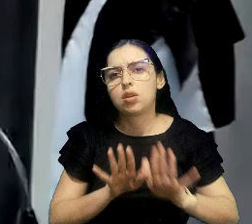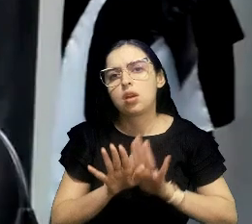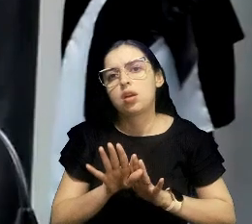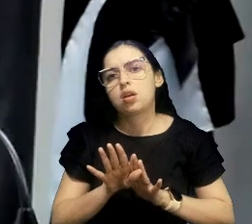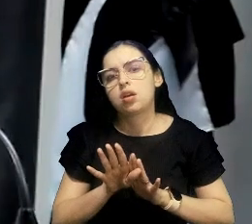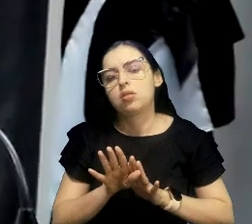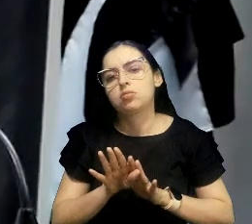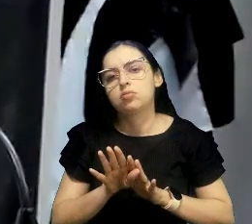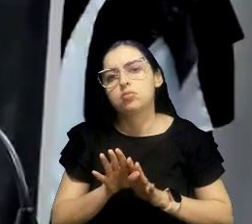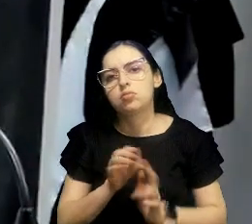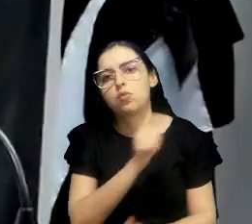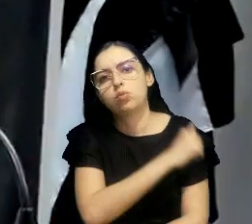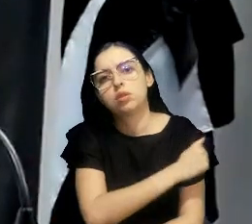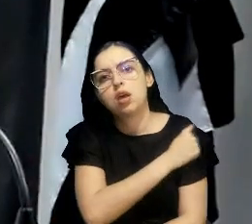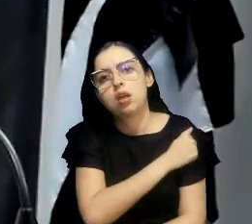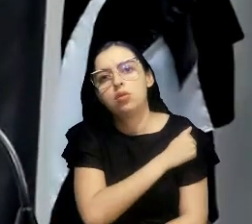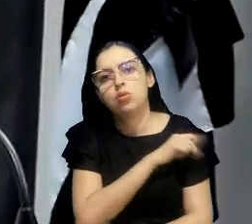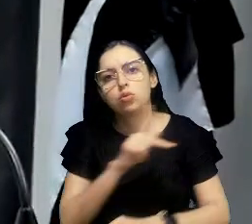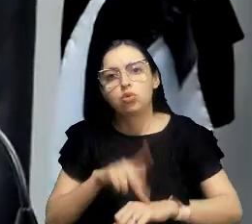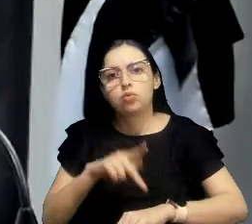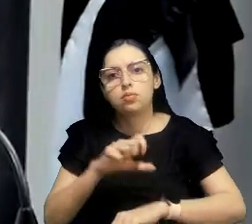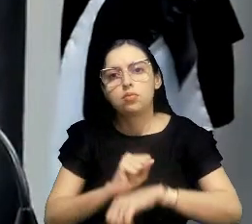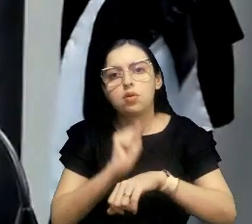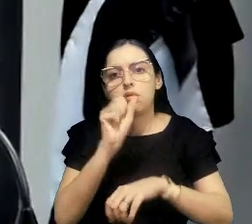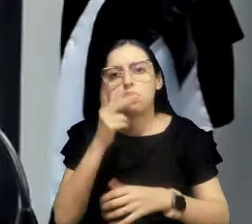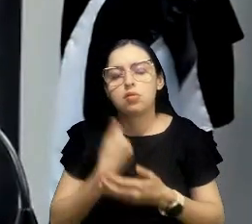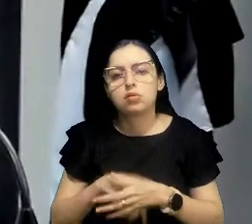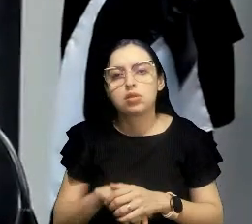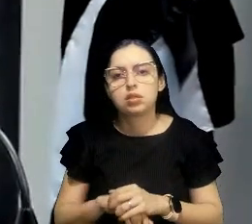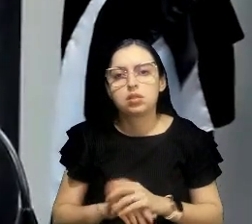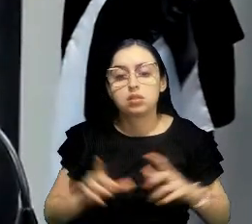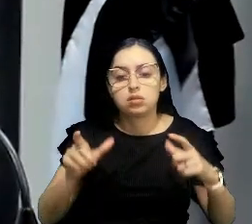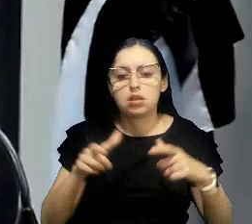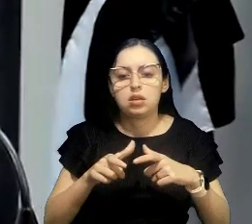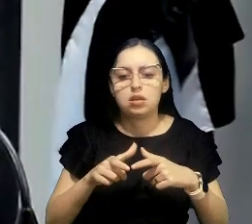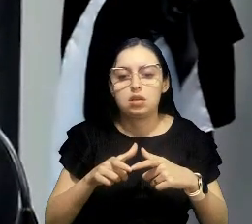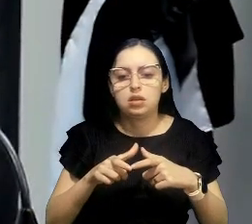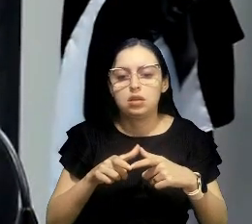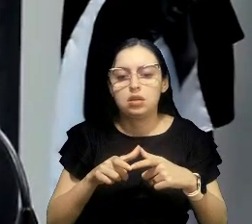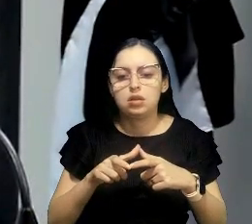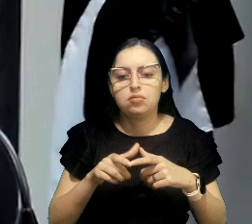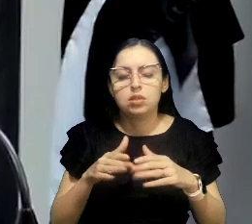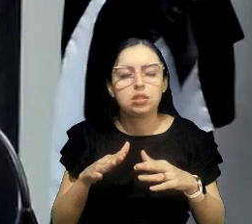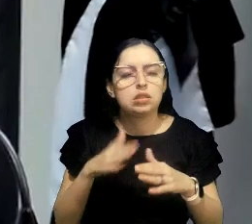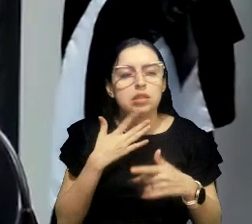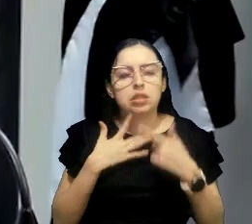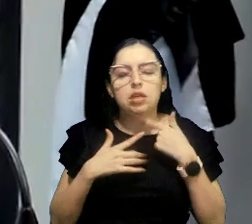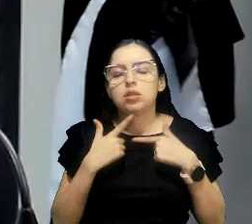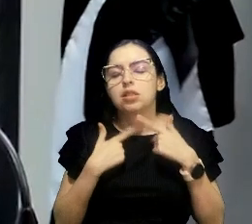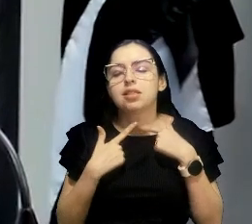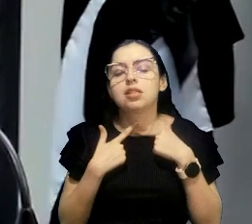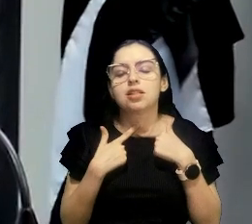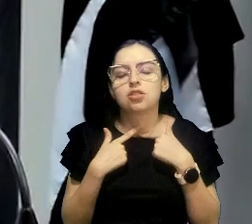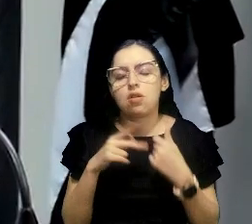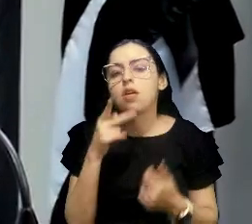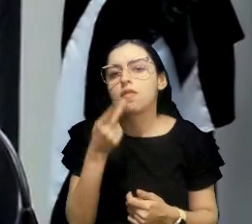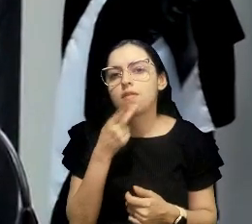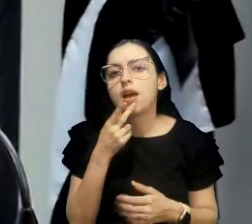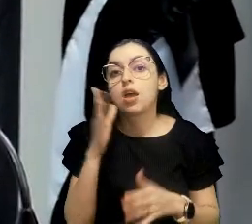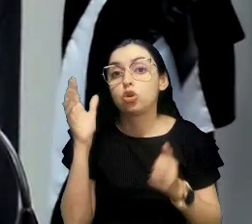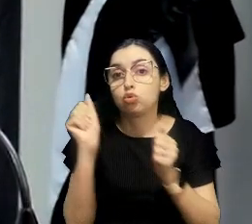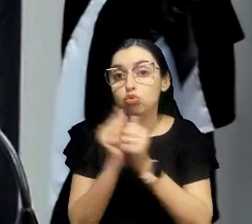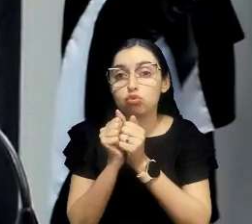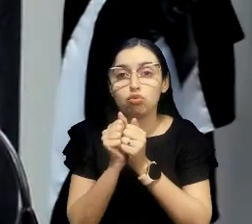estudantes de pós-graduação nesta área tão instigante e eu digo, acrescento,